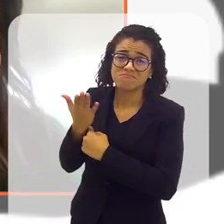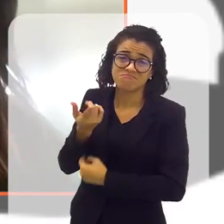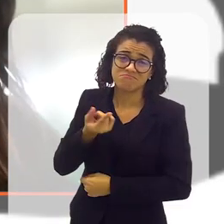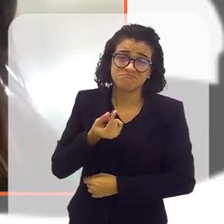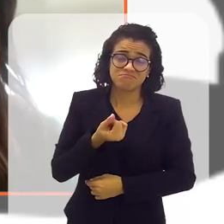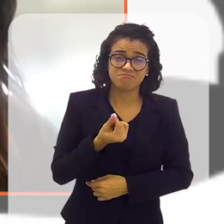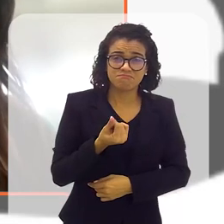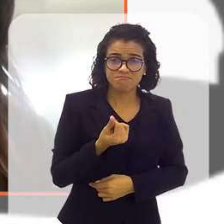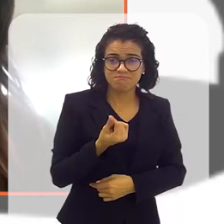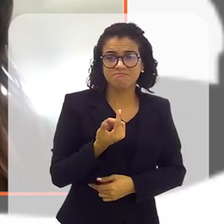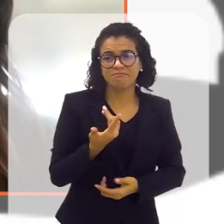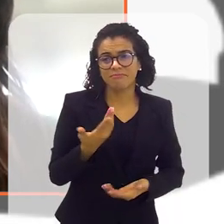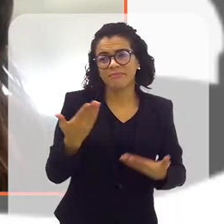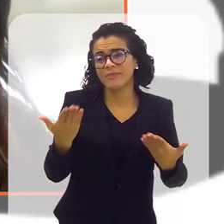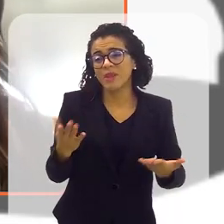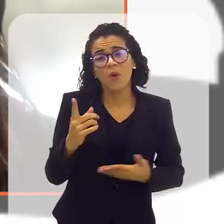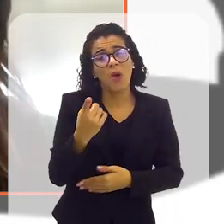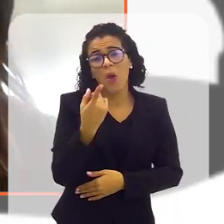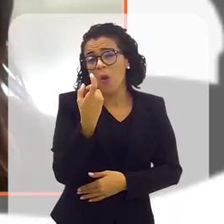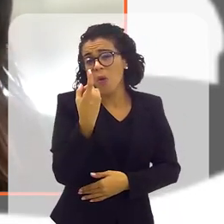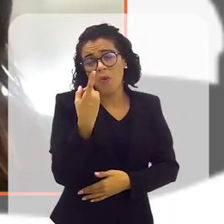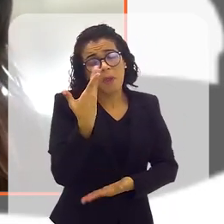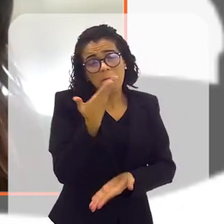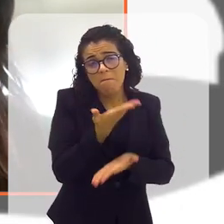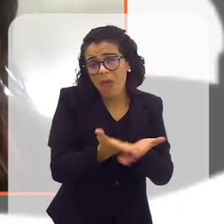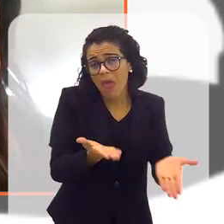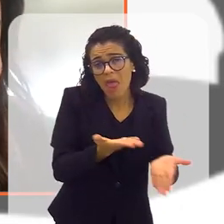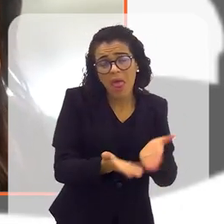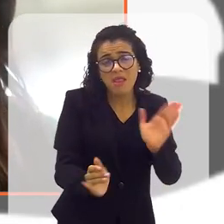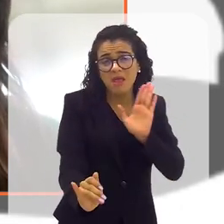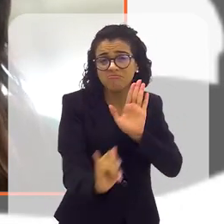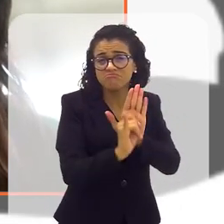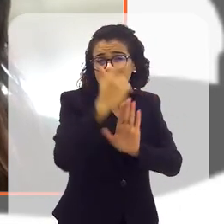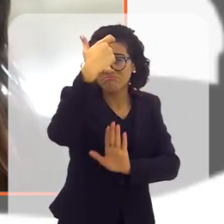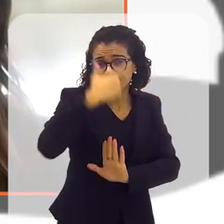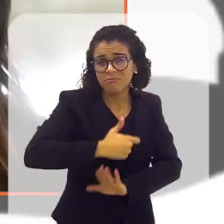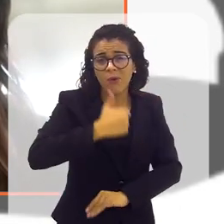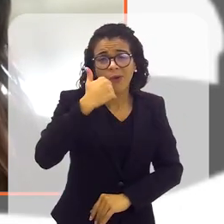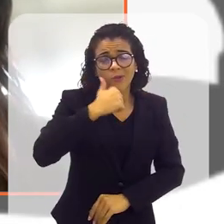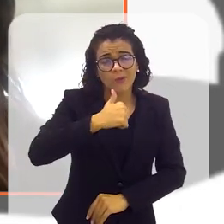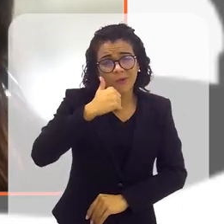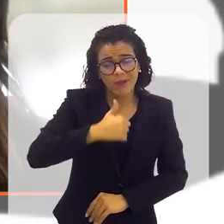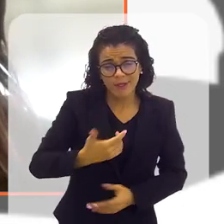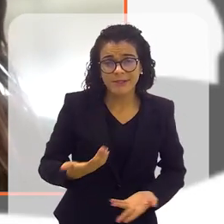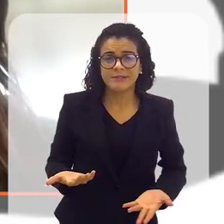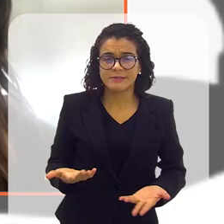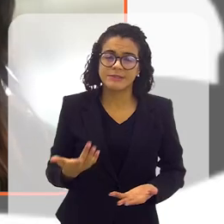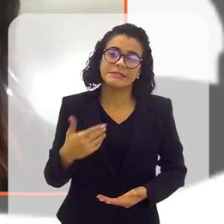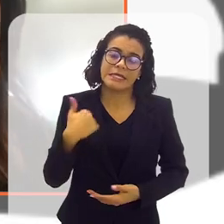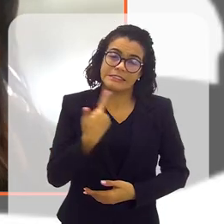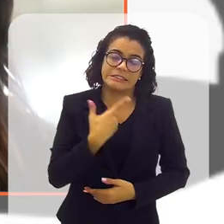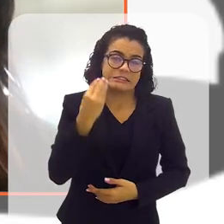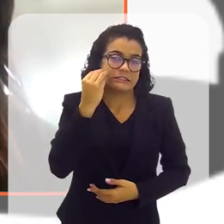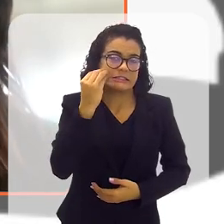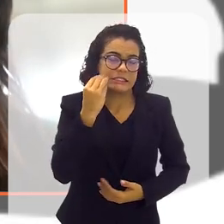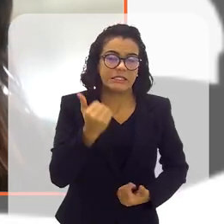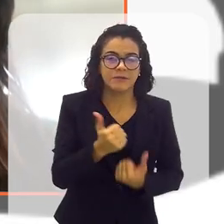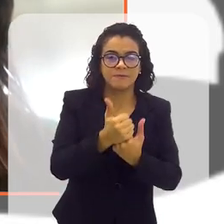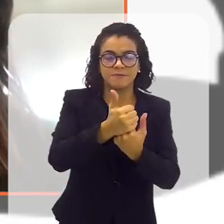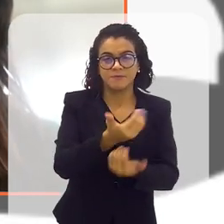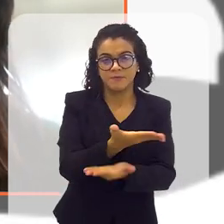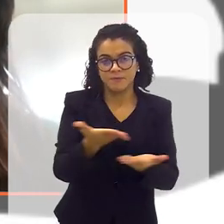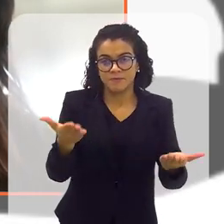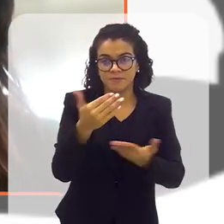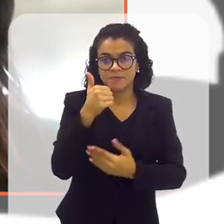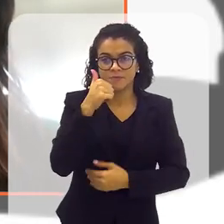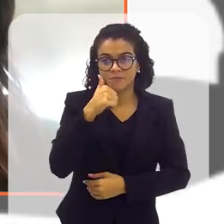maneira que ele quer, que ele deseja. e a mulher acaba se perdendo, acaba perdendo a identidade, então a gente vem dando esse suporte